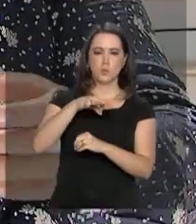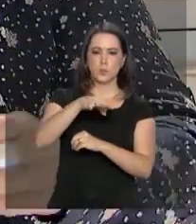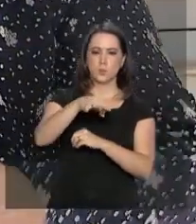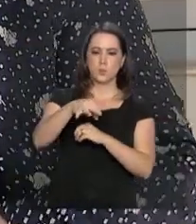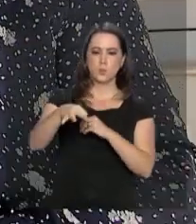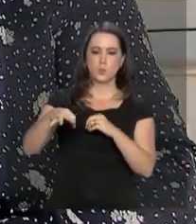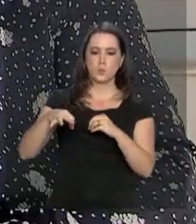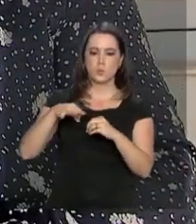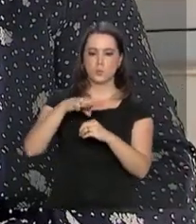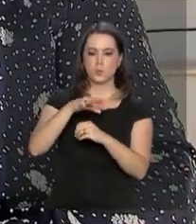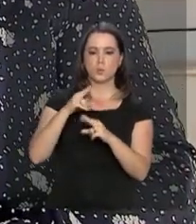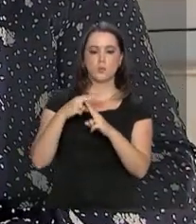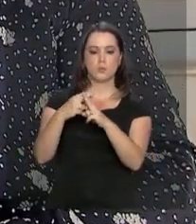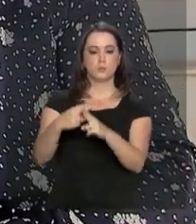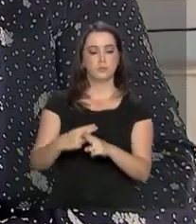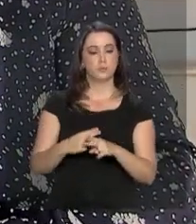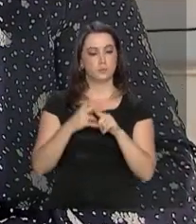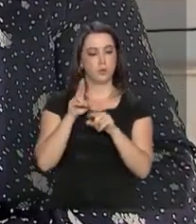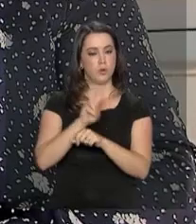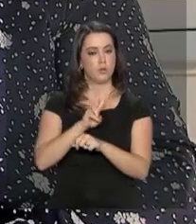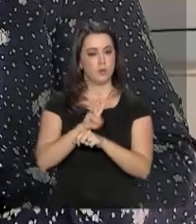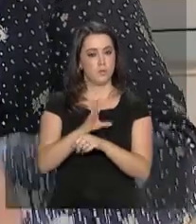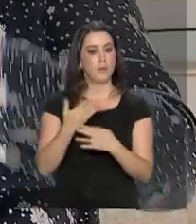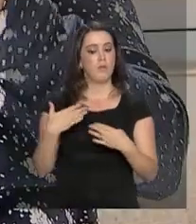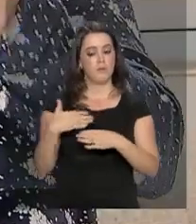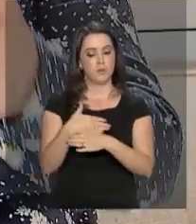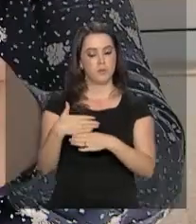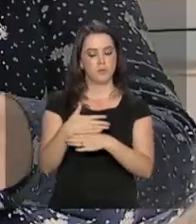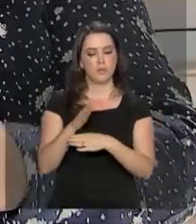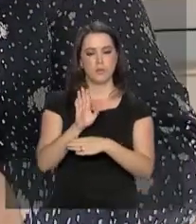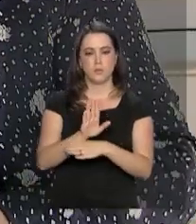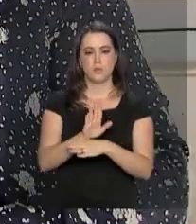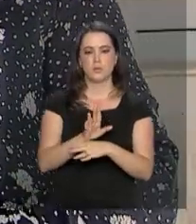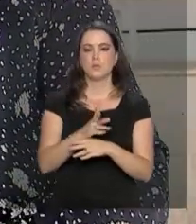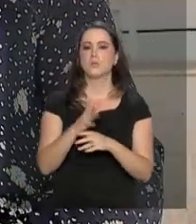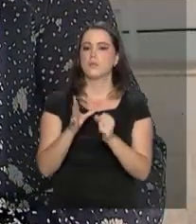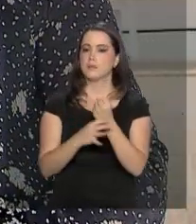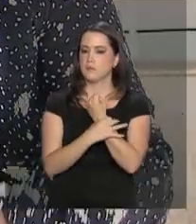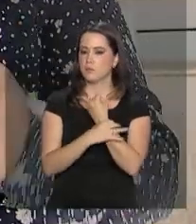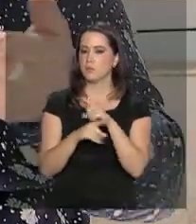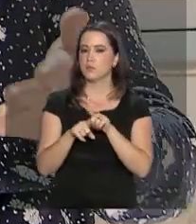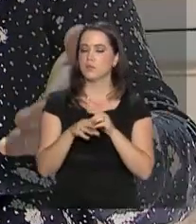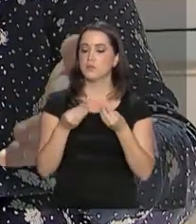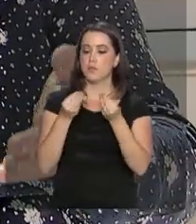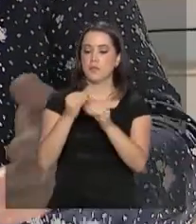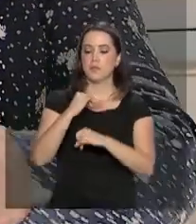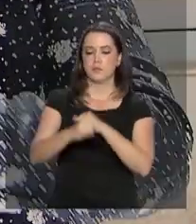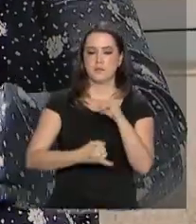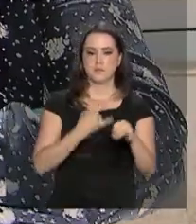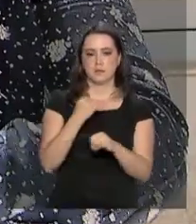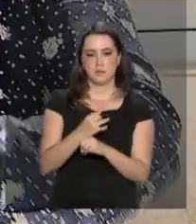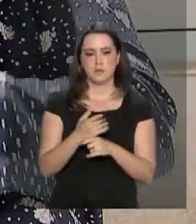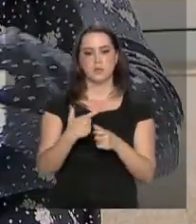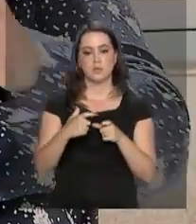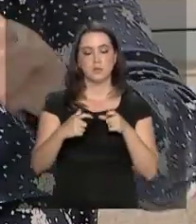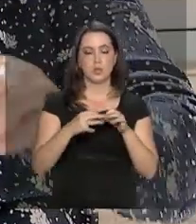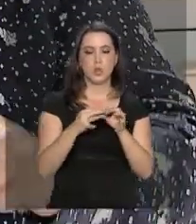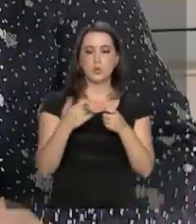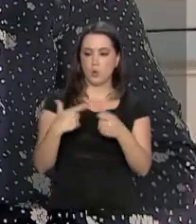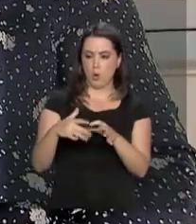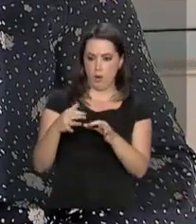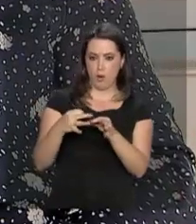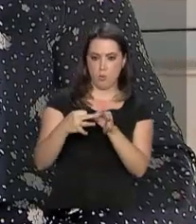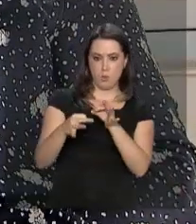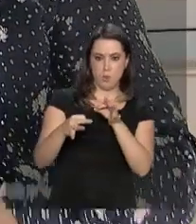monitorando as fronteiras para garantir a segurança nacional, além de levar conectividade de banda larga aos pontos mais